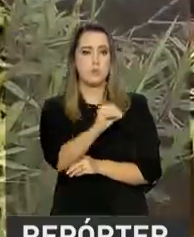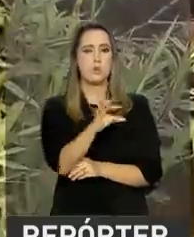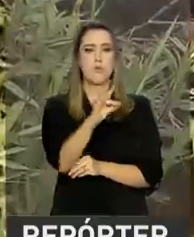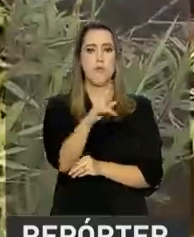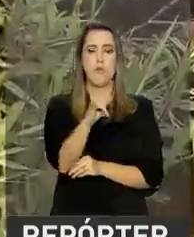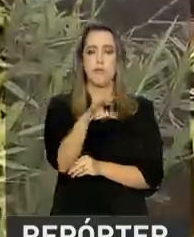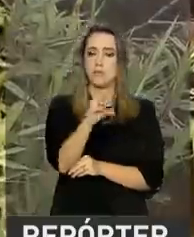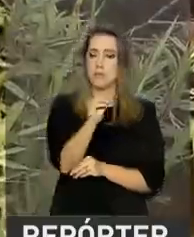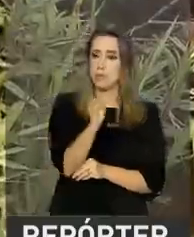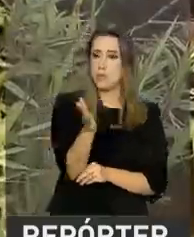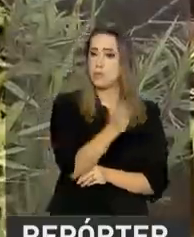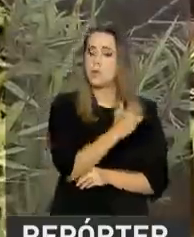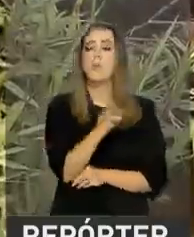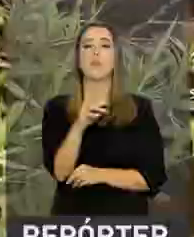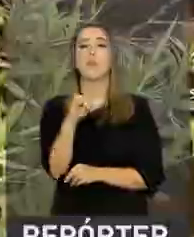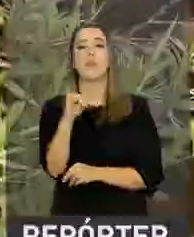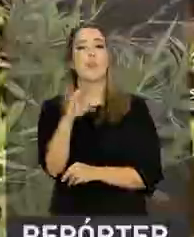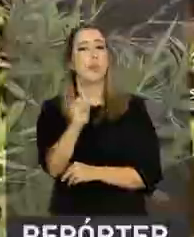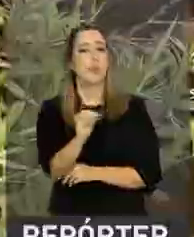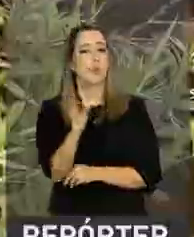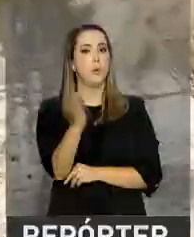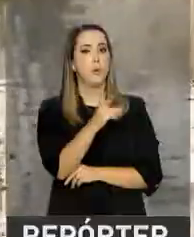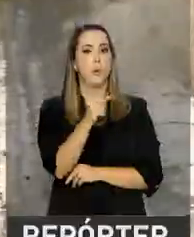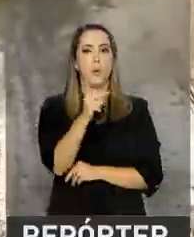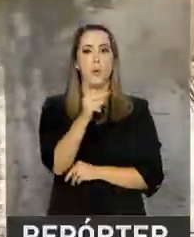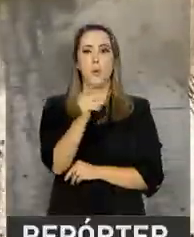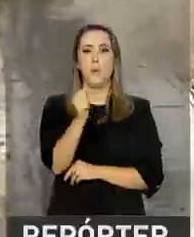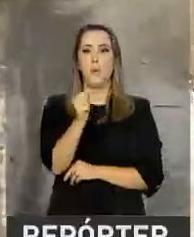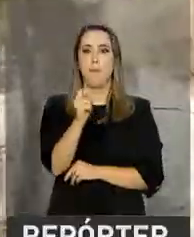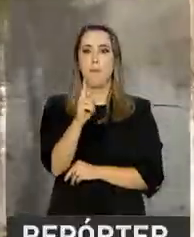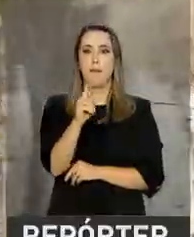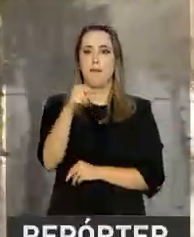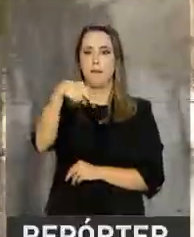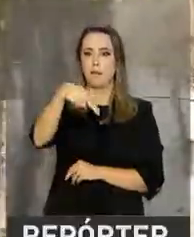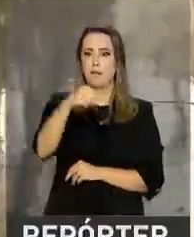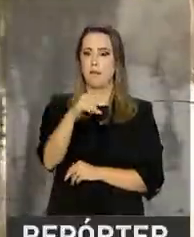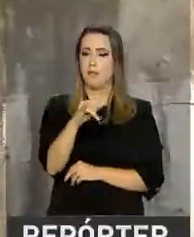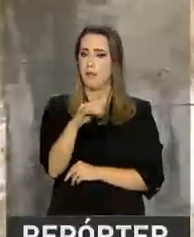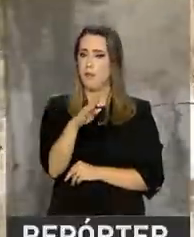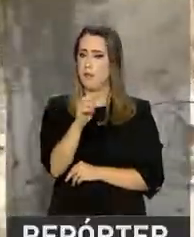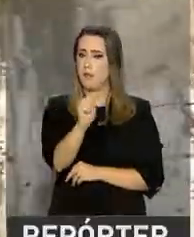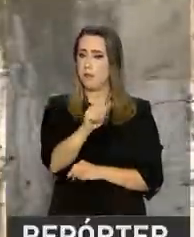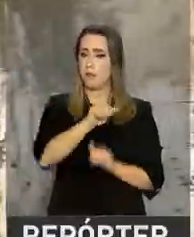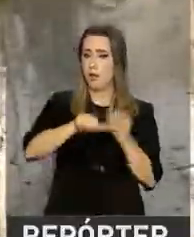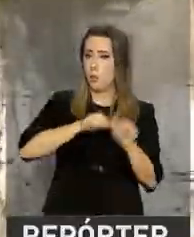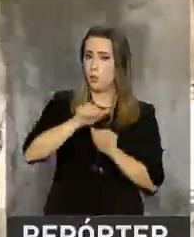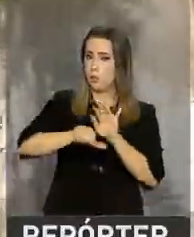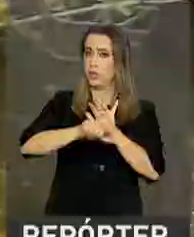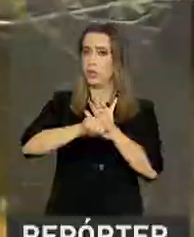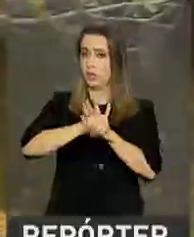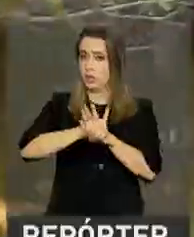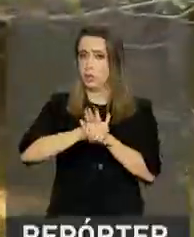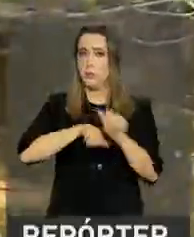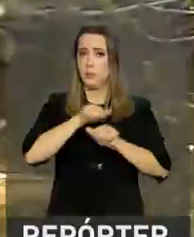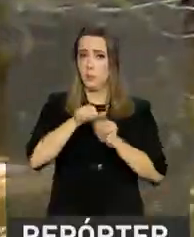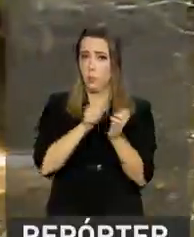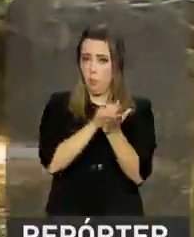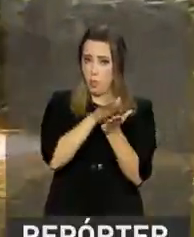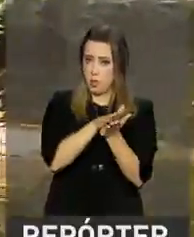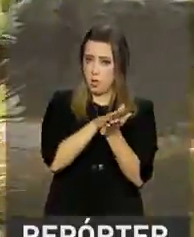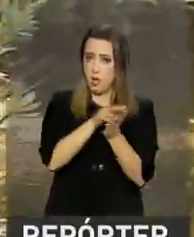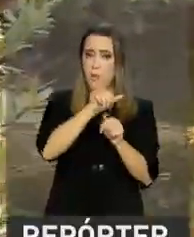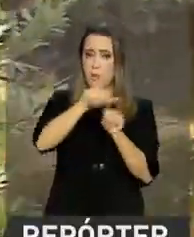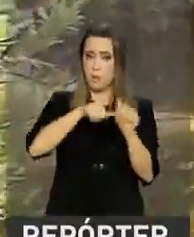Rio Parnaíba. Com isso, quem foi flagrado pelo Ibama cometendo um crime ambiental, não vai pagar multa, mas precisa